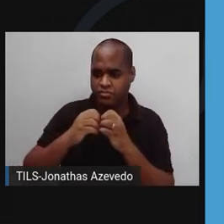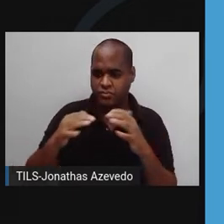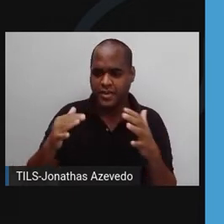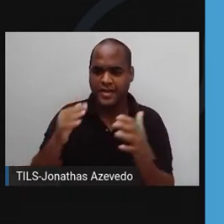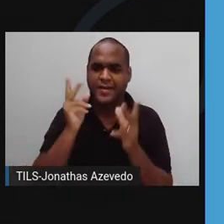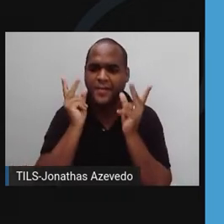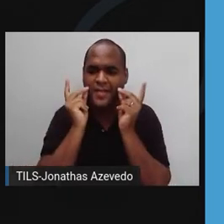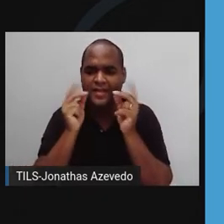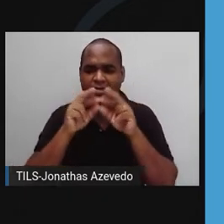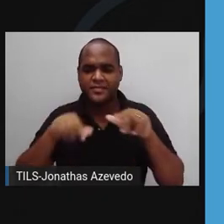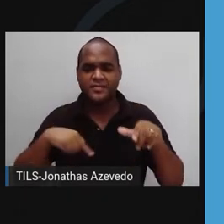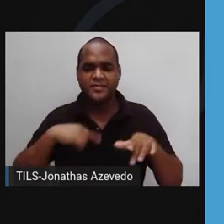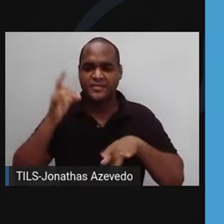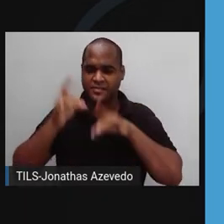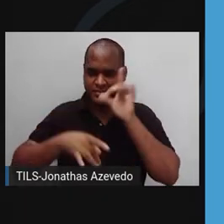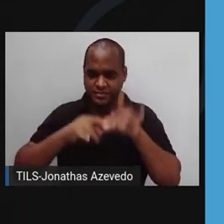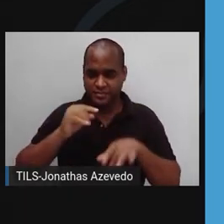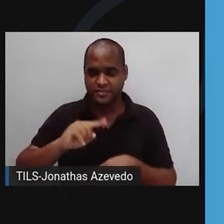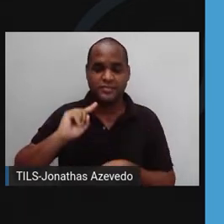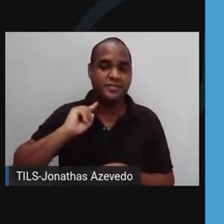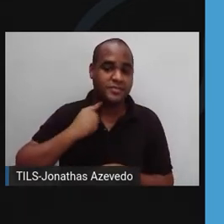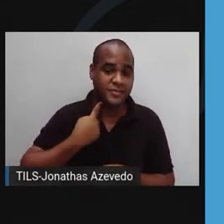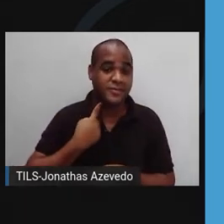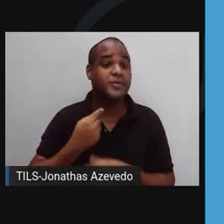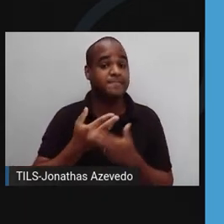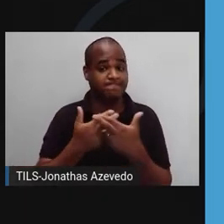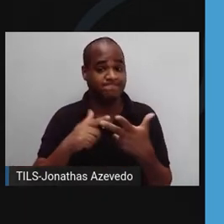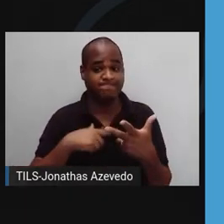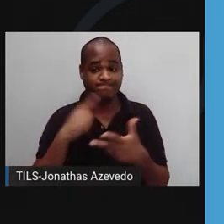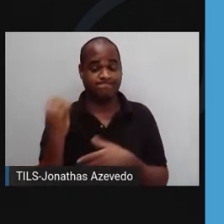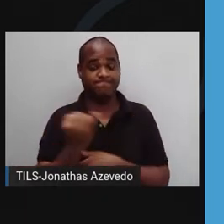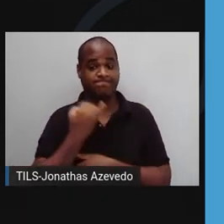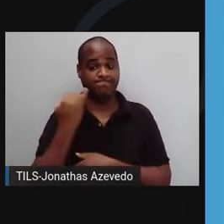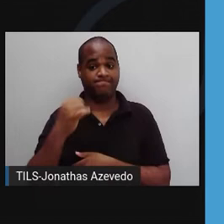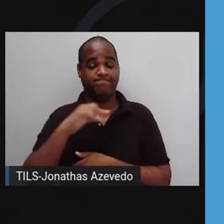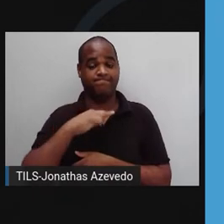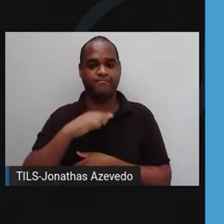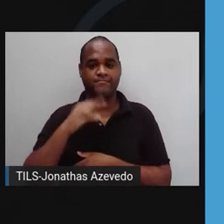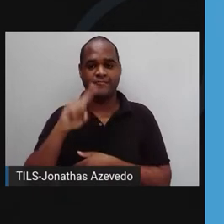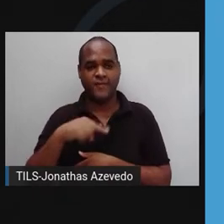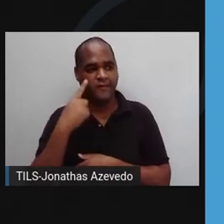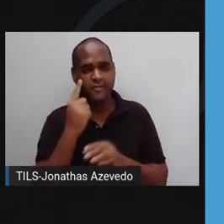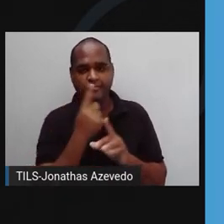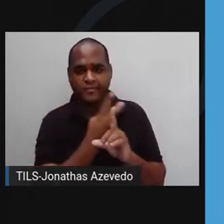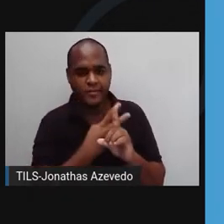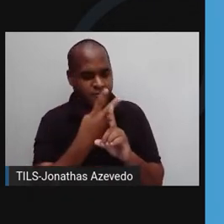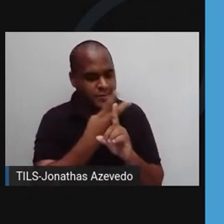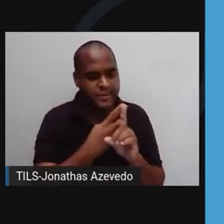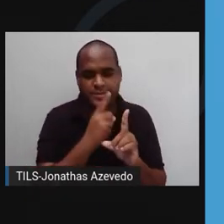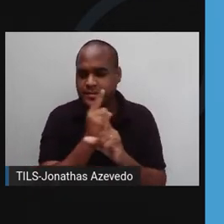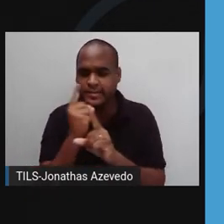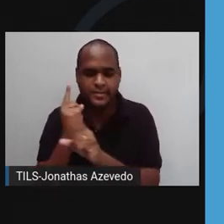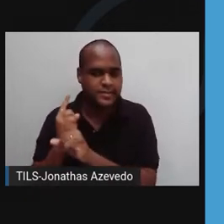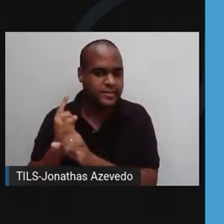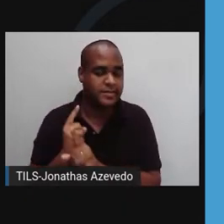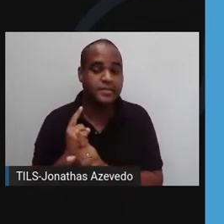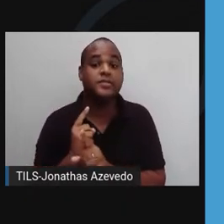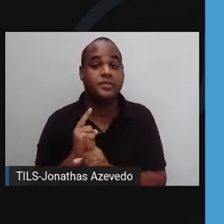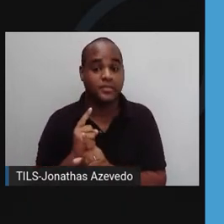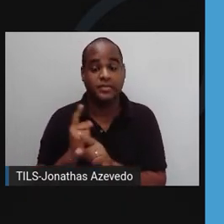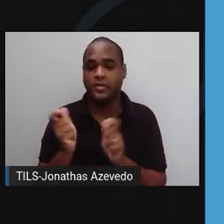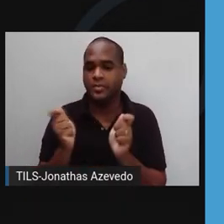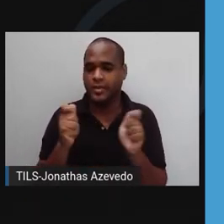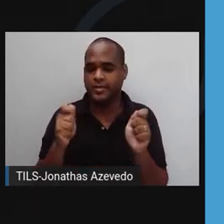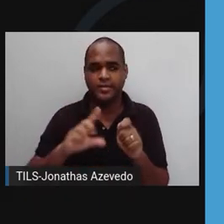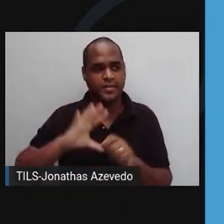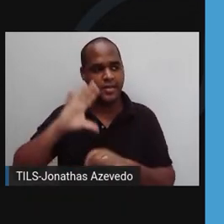é fácil de ser observado, os efeitos dos microplásticos são tão sutis e difíceis de rastrear como os fragmentos em si, uma vez que eles podem servir como